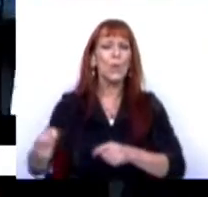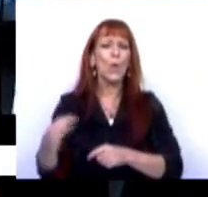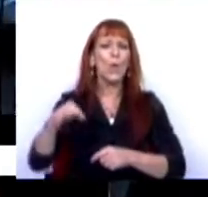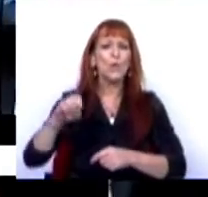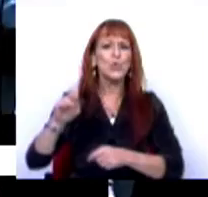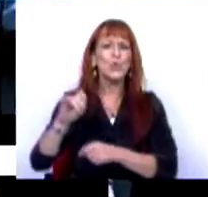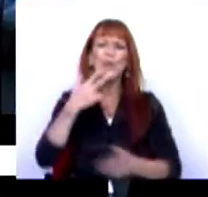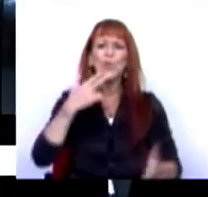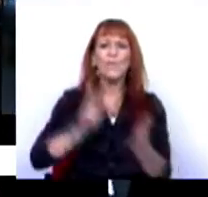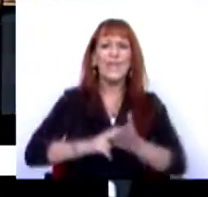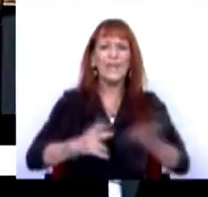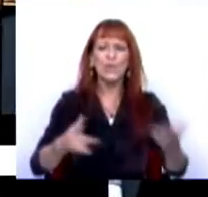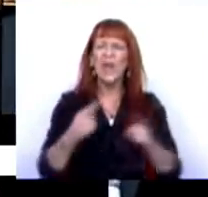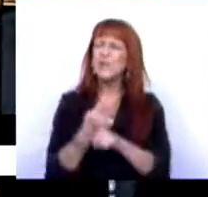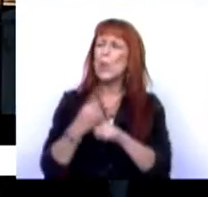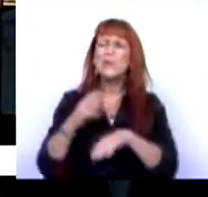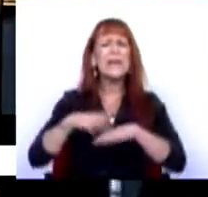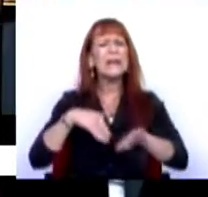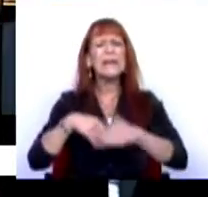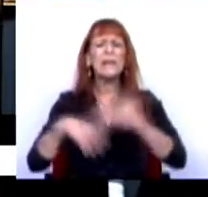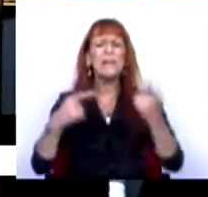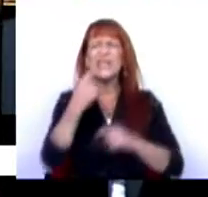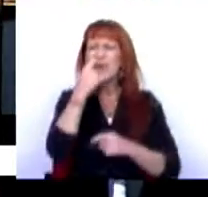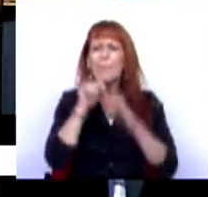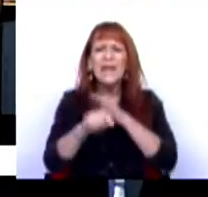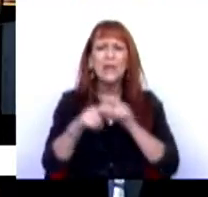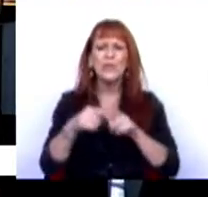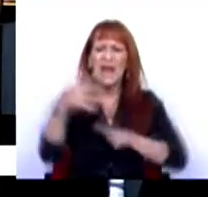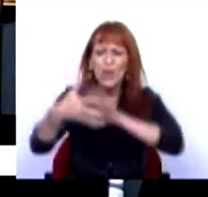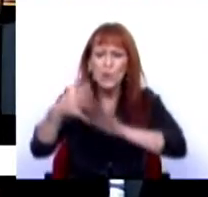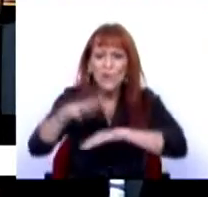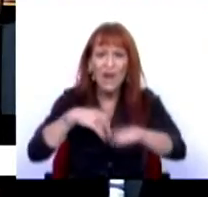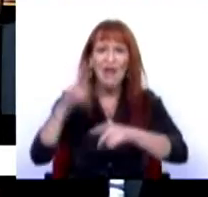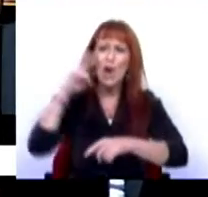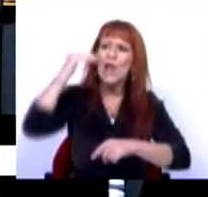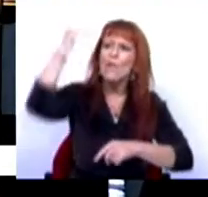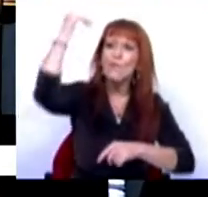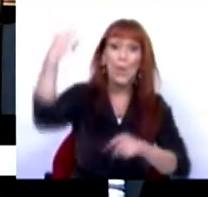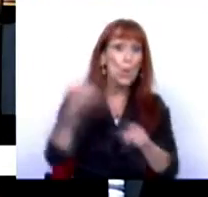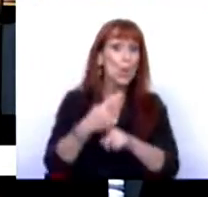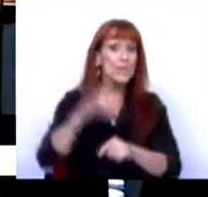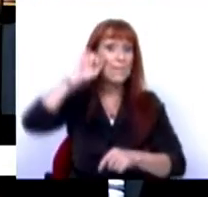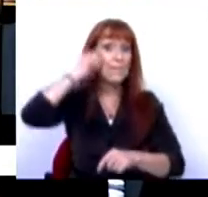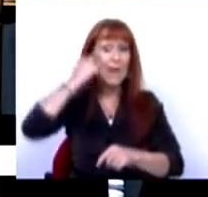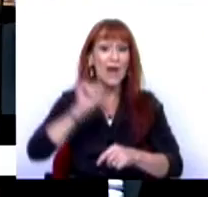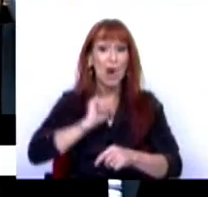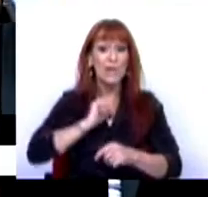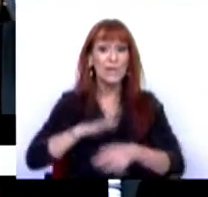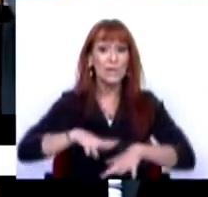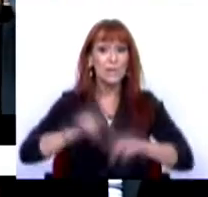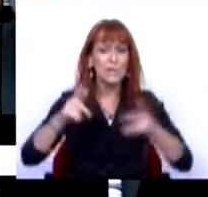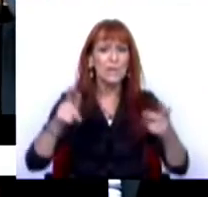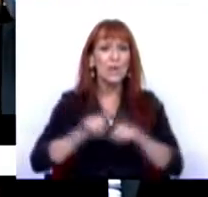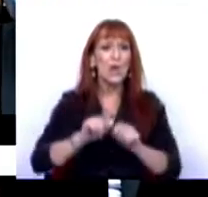socialismo verdadeiro. Essa coisa de fazer minas, fazer indústria e olhar para o futuro é uma coisa que põe em causa o nosso desenvolvimento,